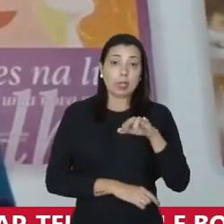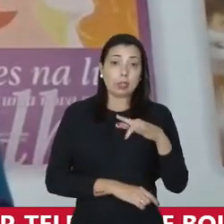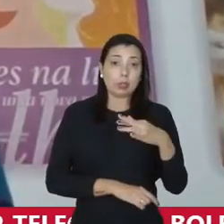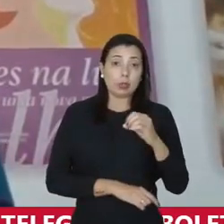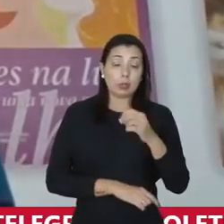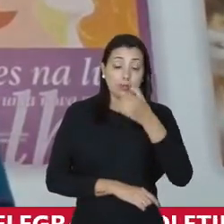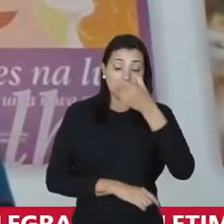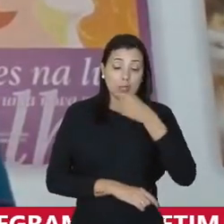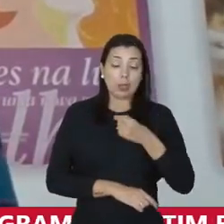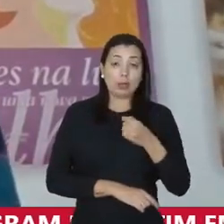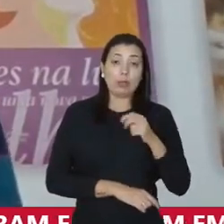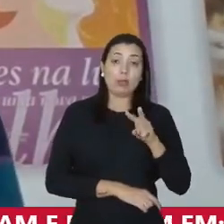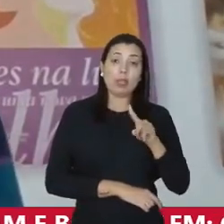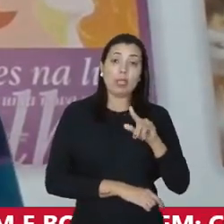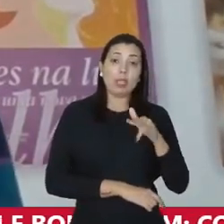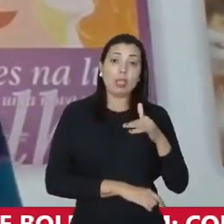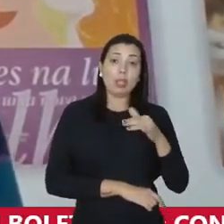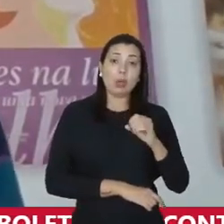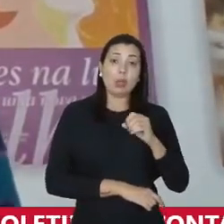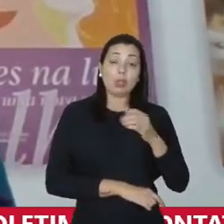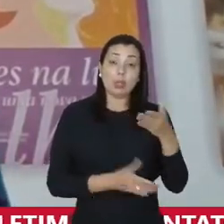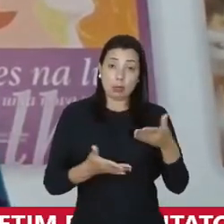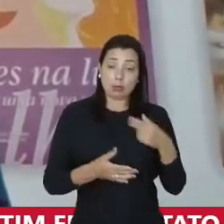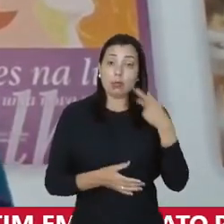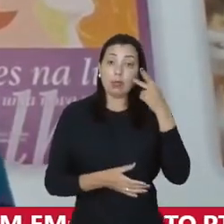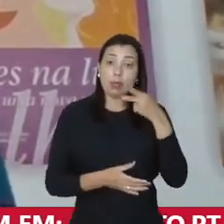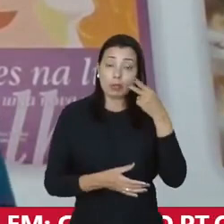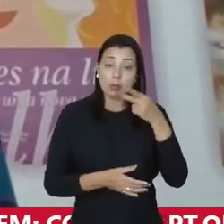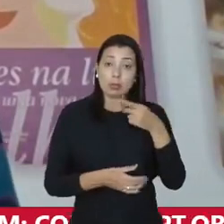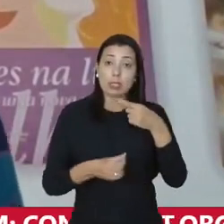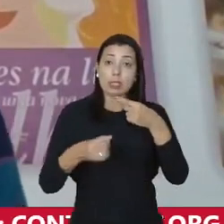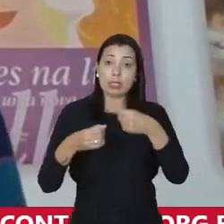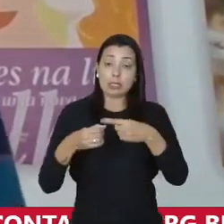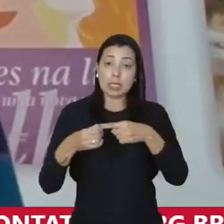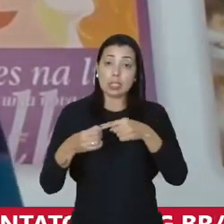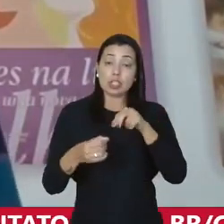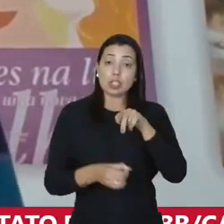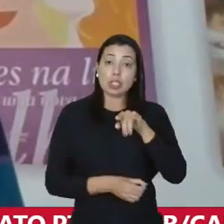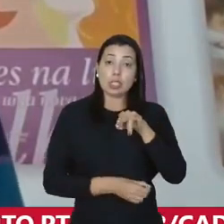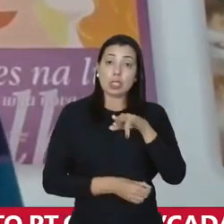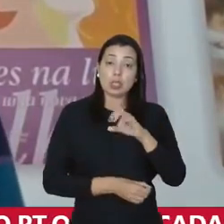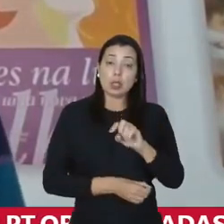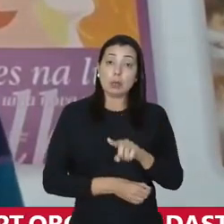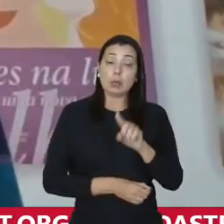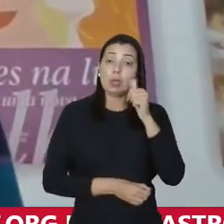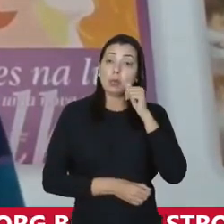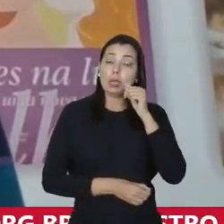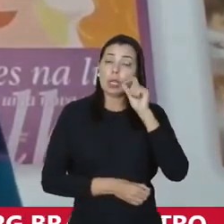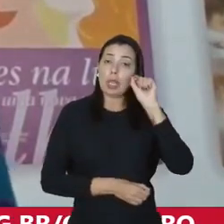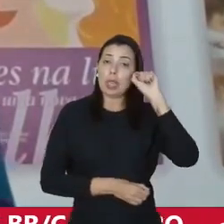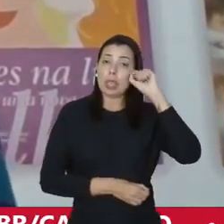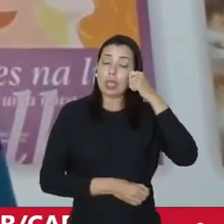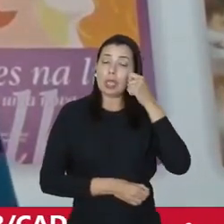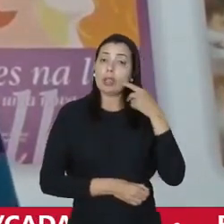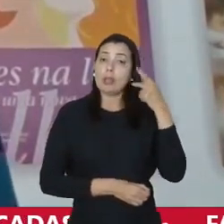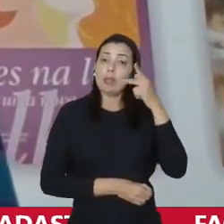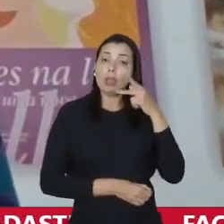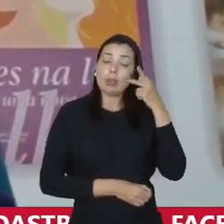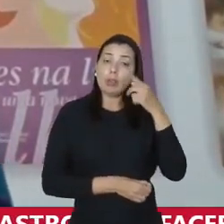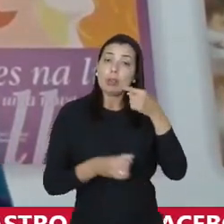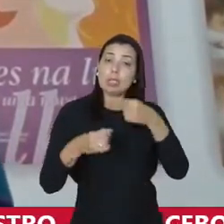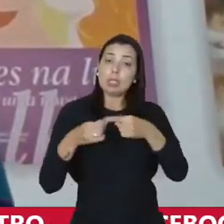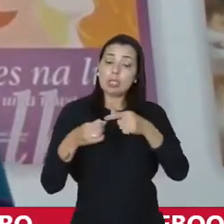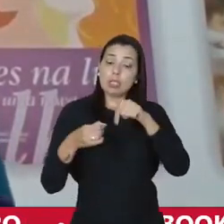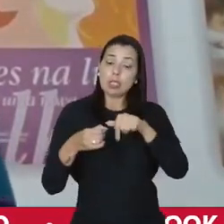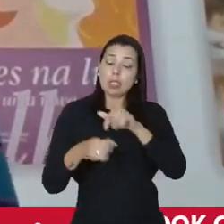eu sou Verônica Lima, estou vereadora aqui da cidade de Niterói, sou a primeira mulher negra vereadora na história da cidade de